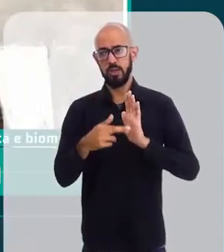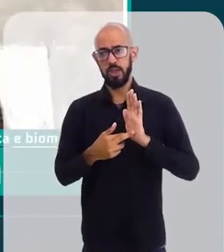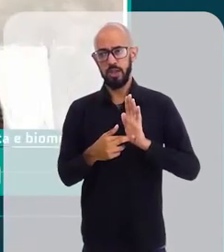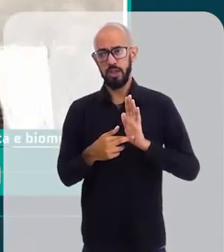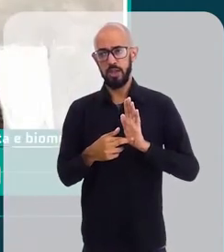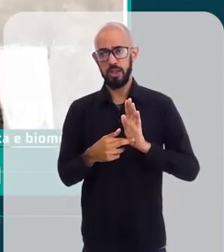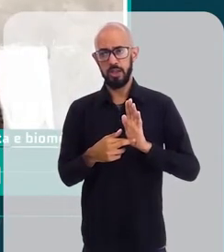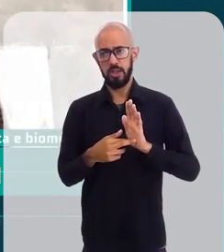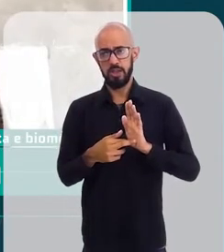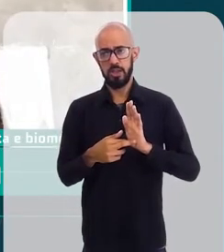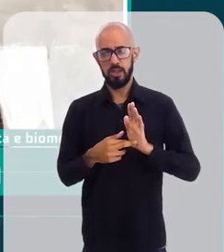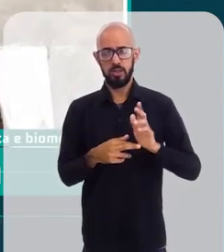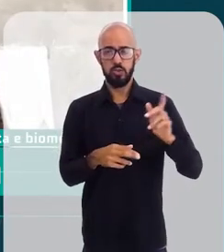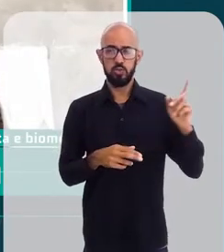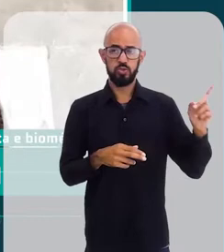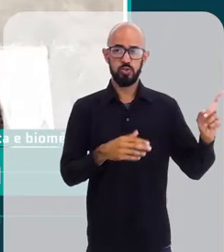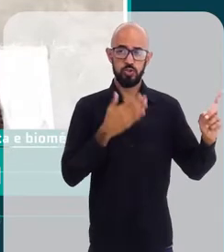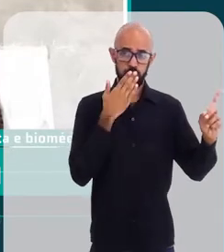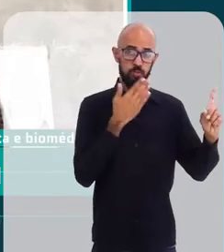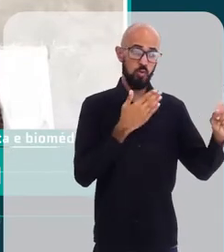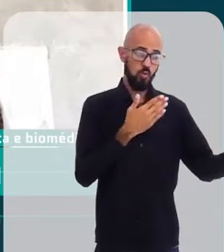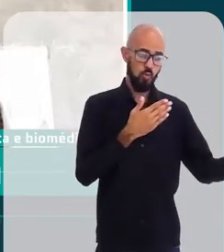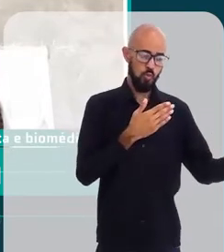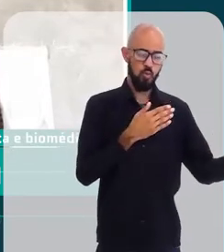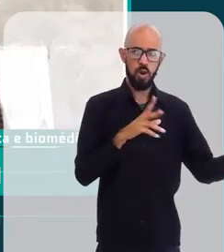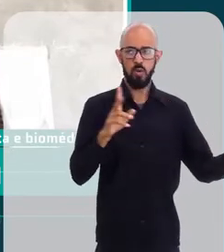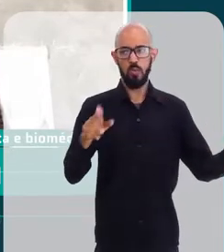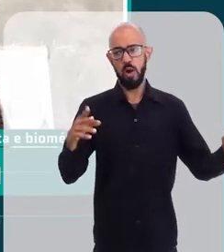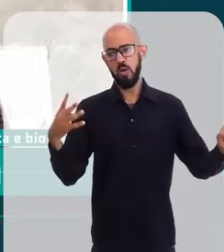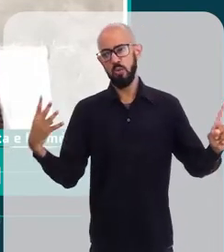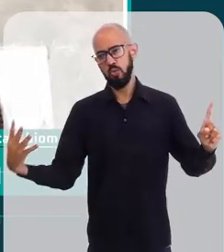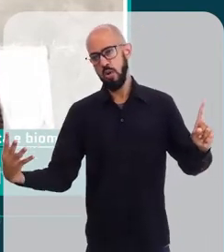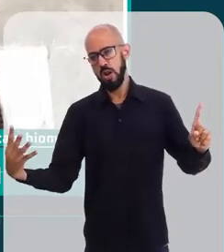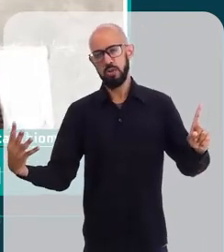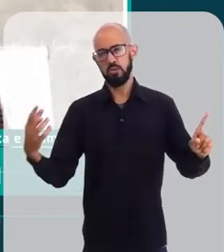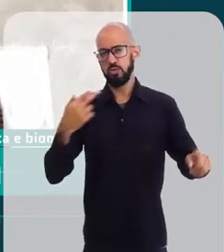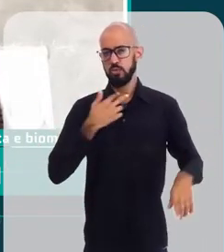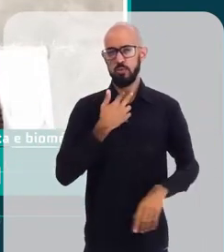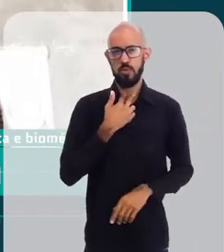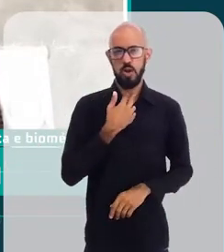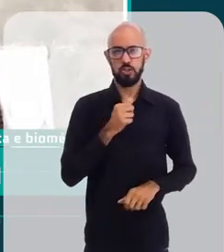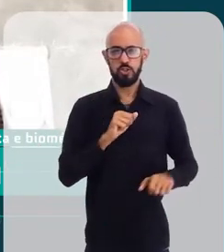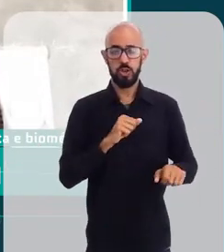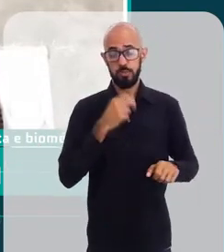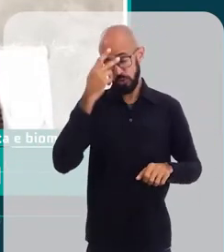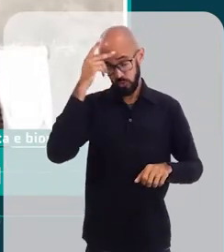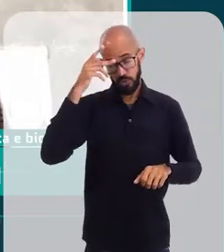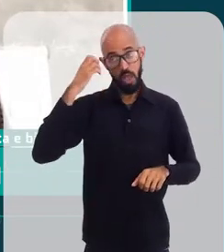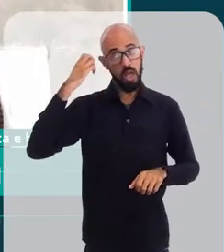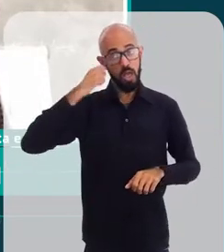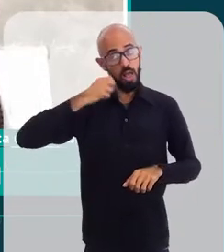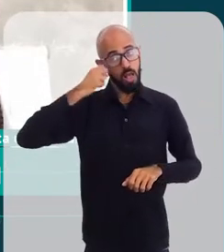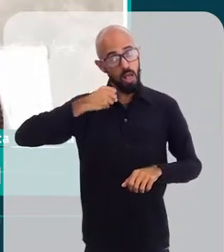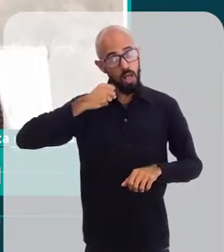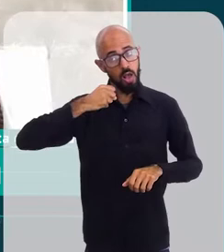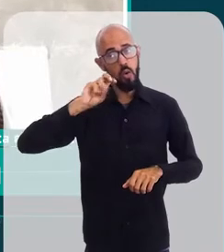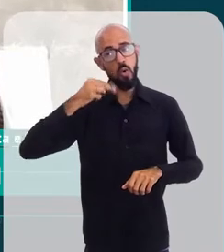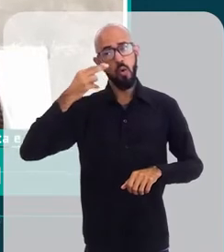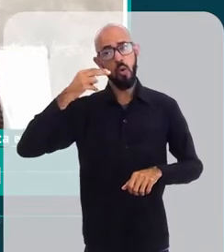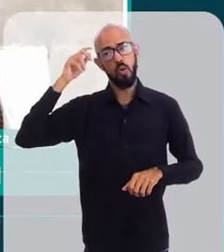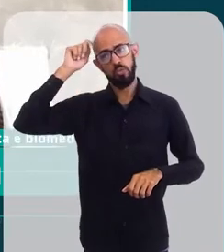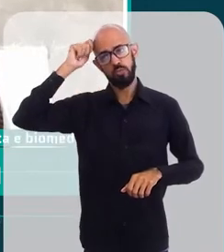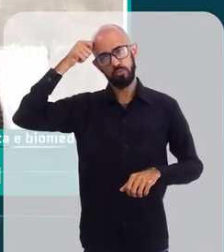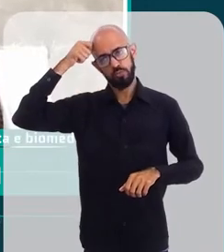fototipo 1 igual ao do fototipo 4, não pode usar para pele clara o que você vai usar numa